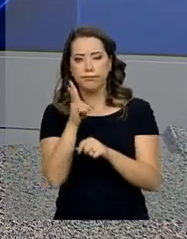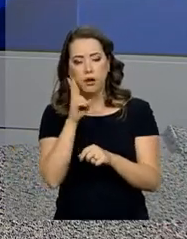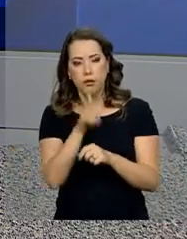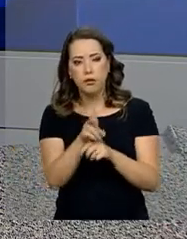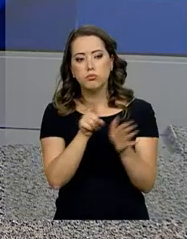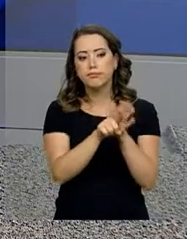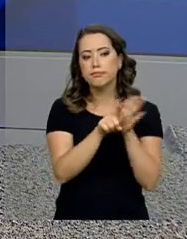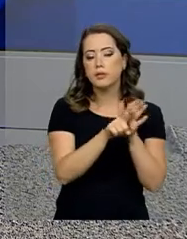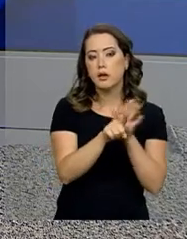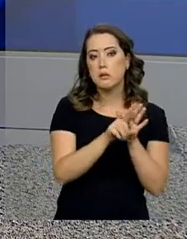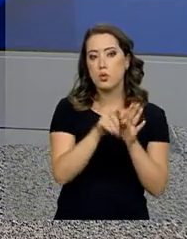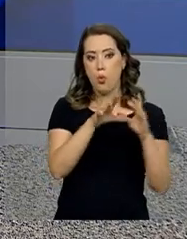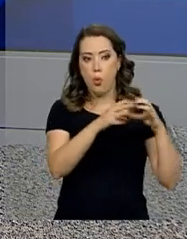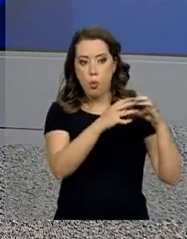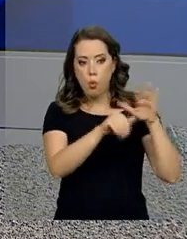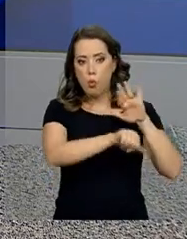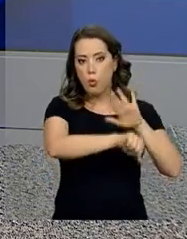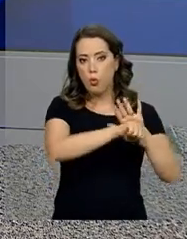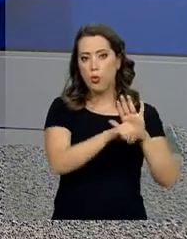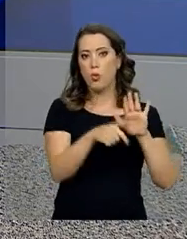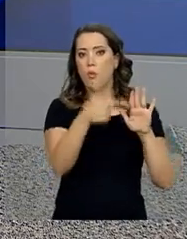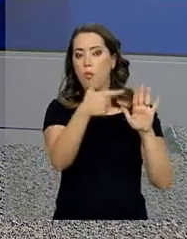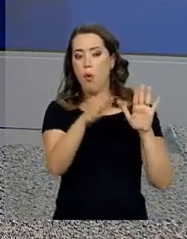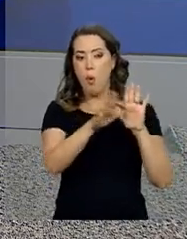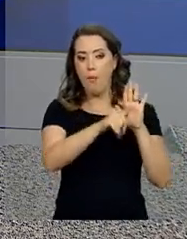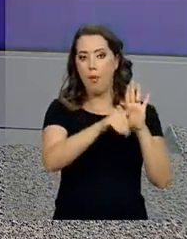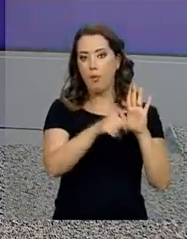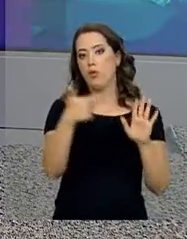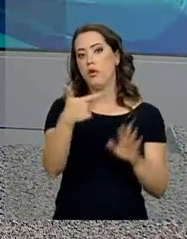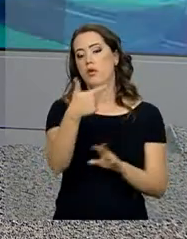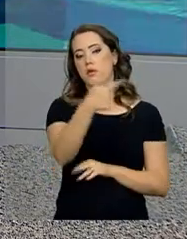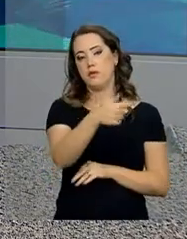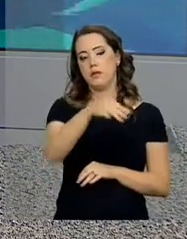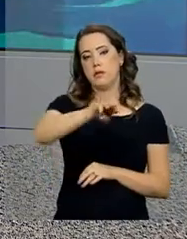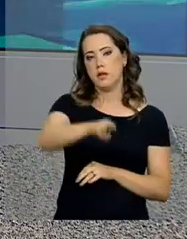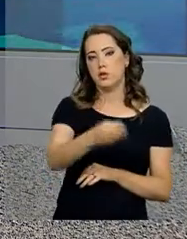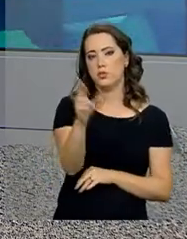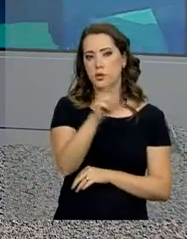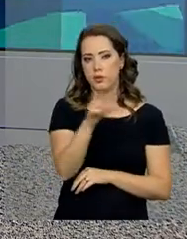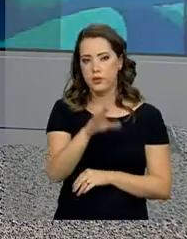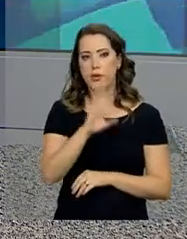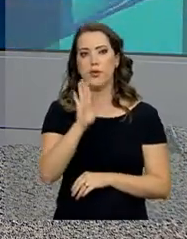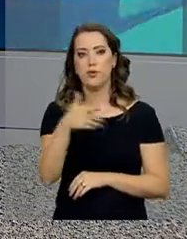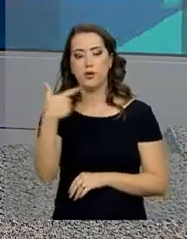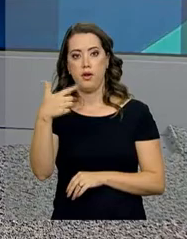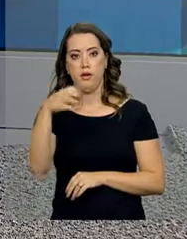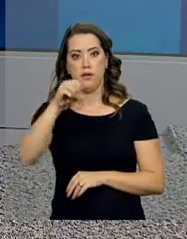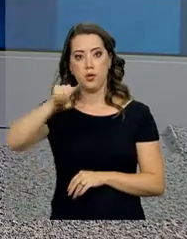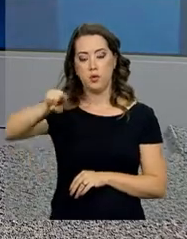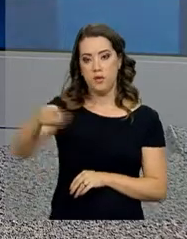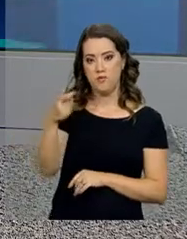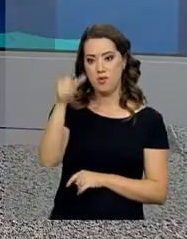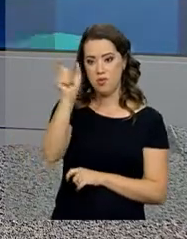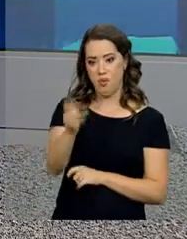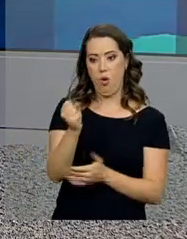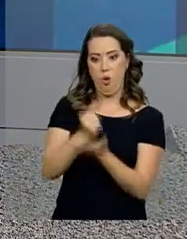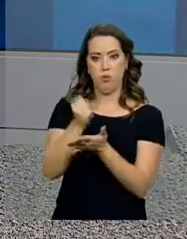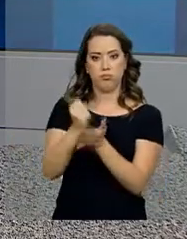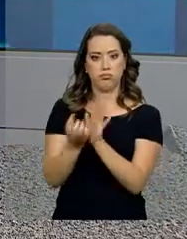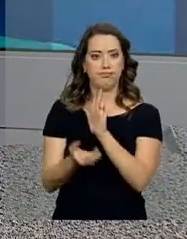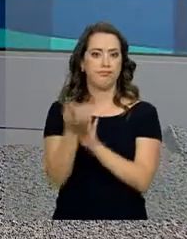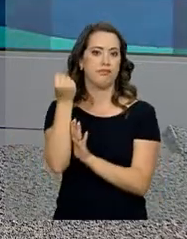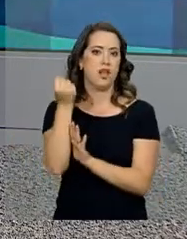27 milhões de reais em nove anos. Foram identificados quase 29 mil vínculos de emprego declarados